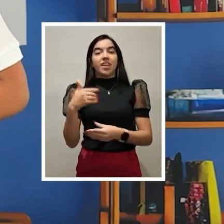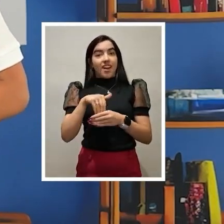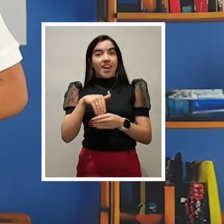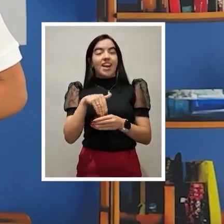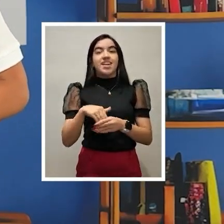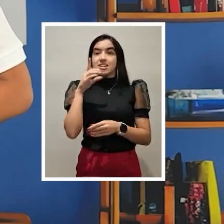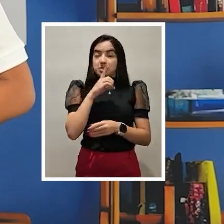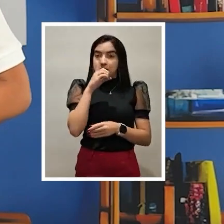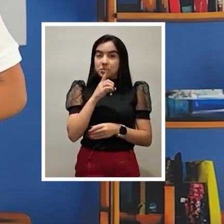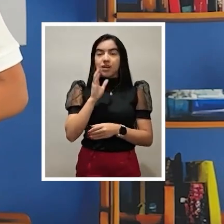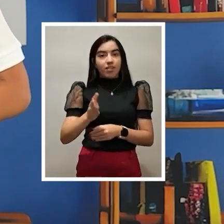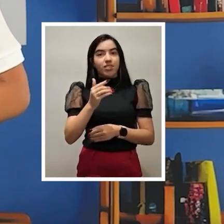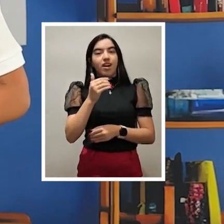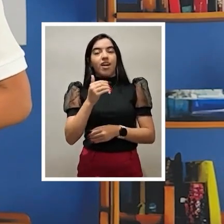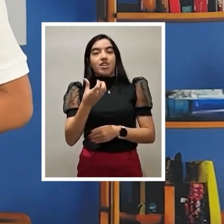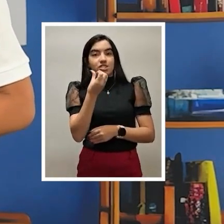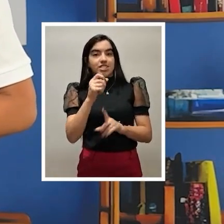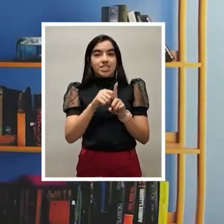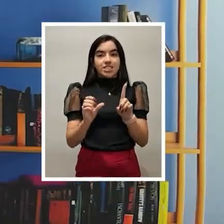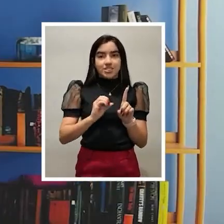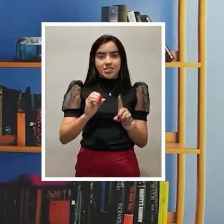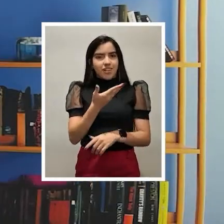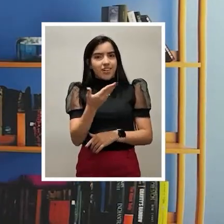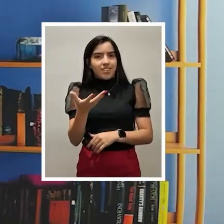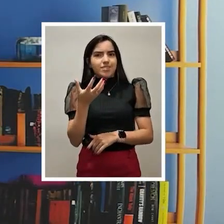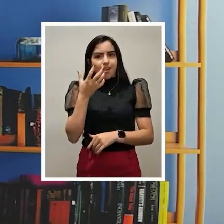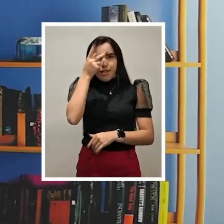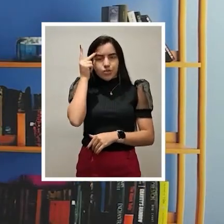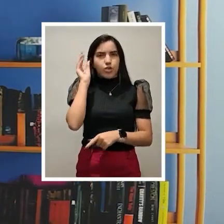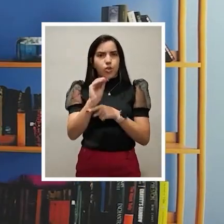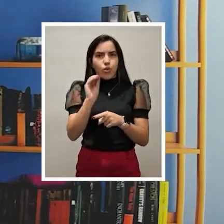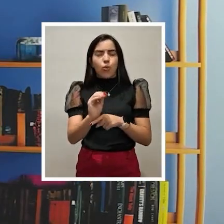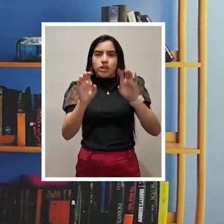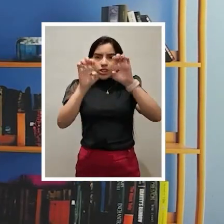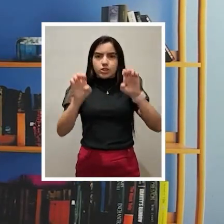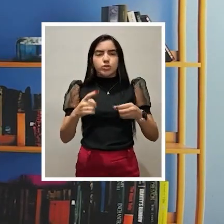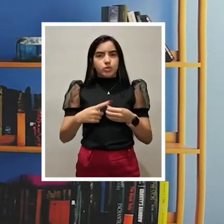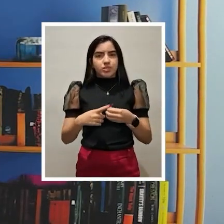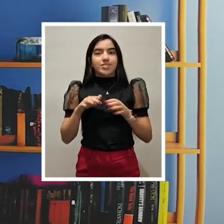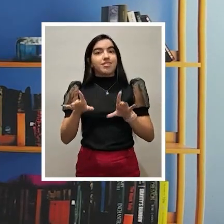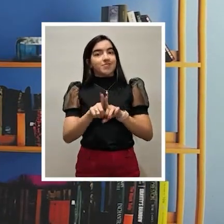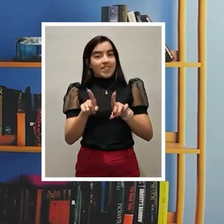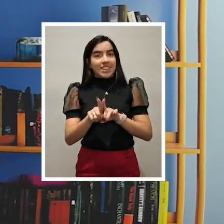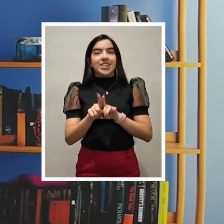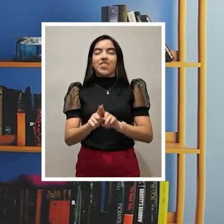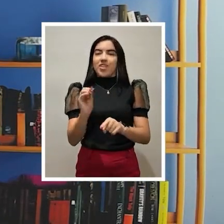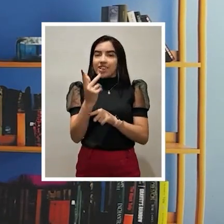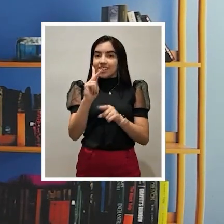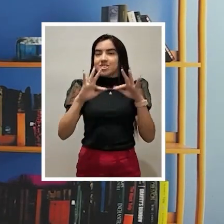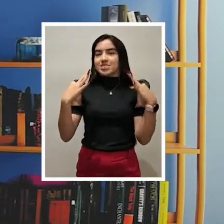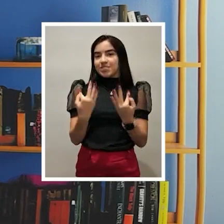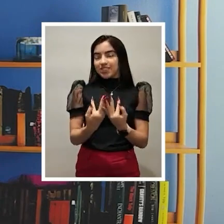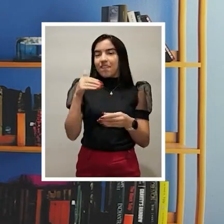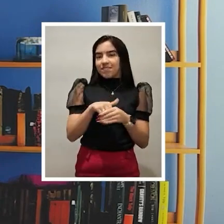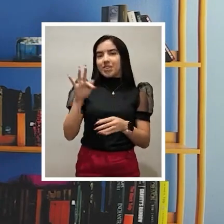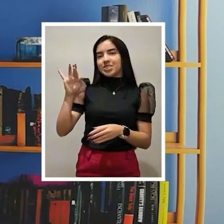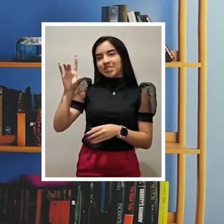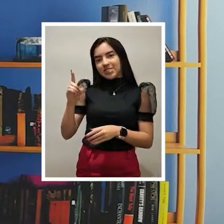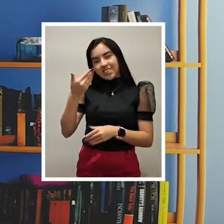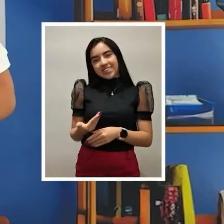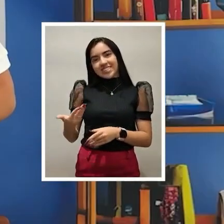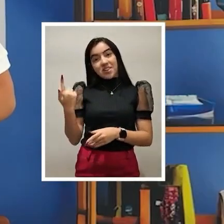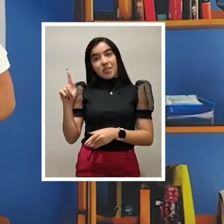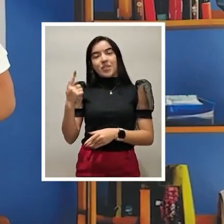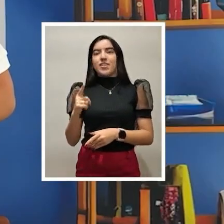Nossa eleição está chegando, domingo agora, dia 6 de outubro. E se você quer alguém que vai cuidar não só da estrutura da cidade, mas também da sua família, vote Fred